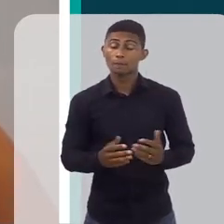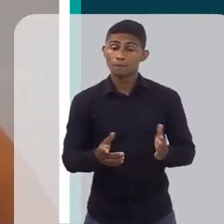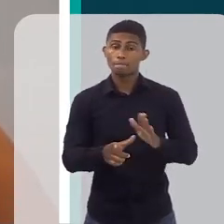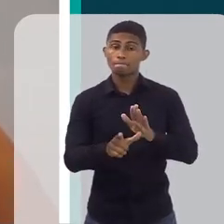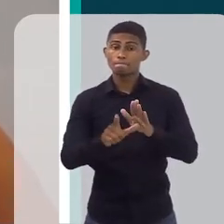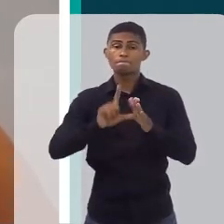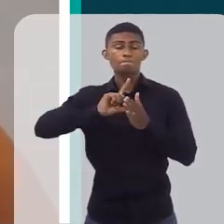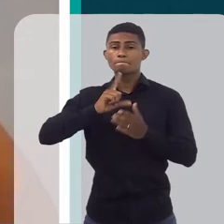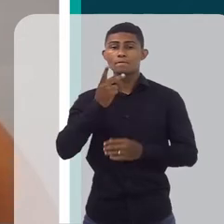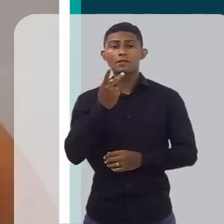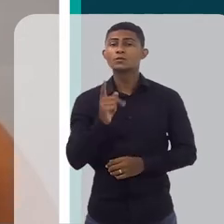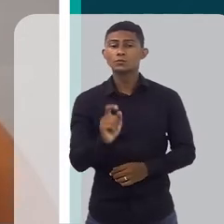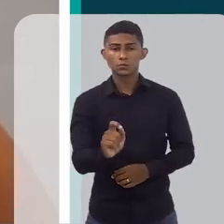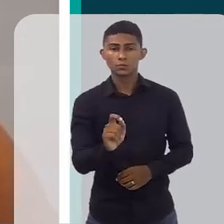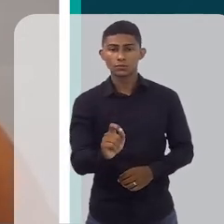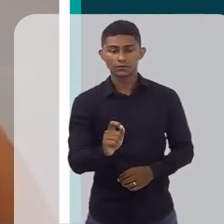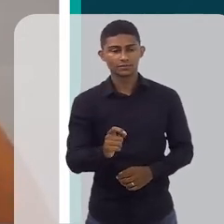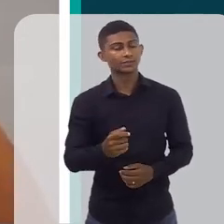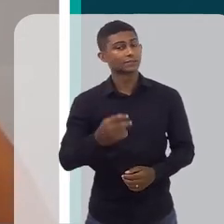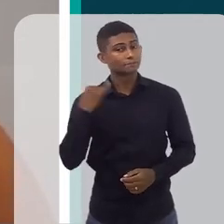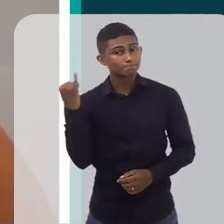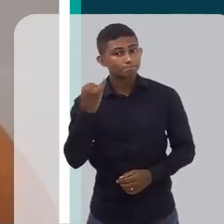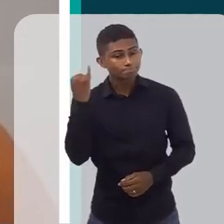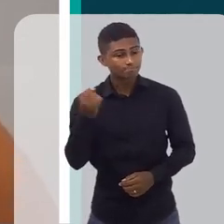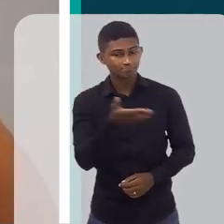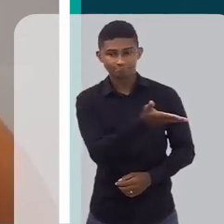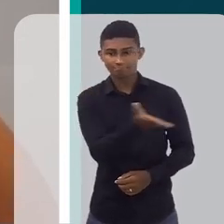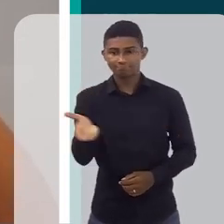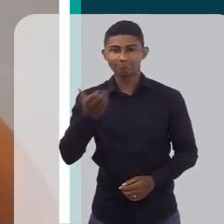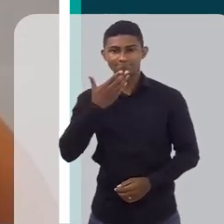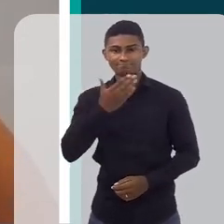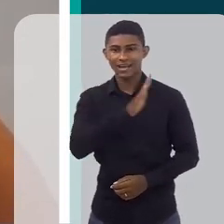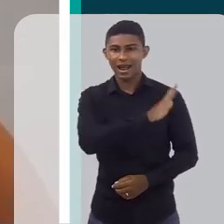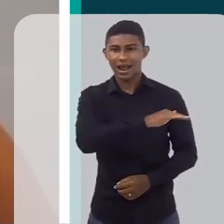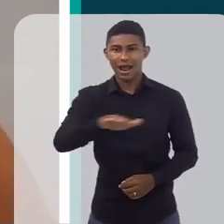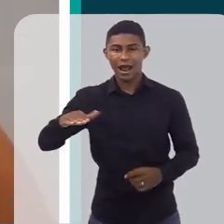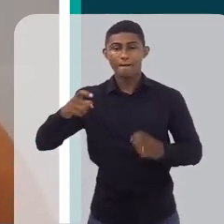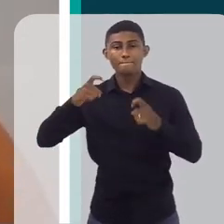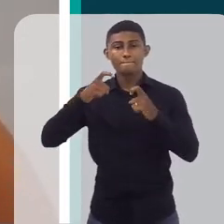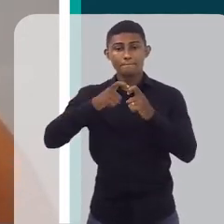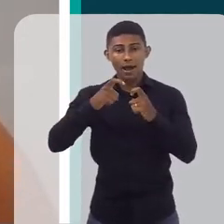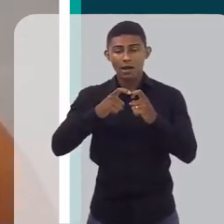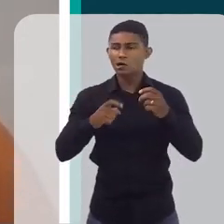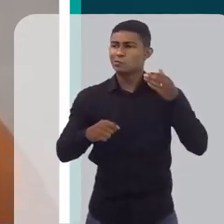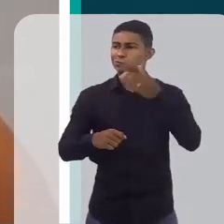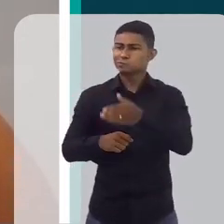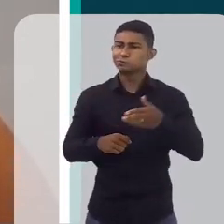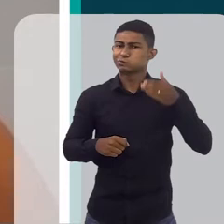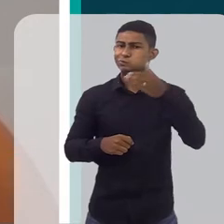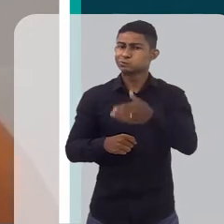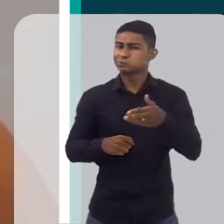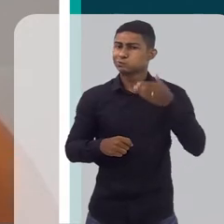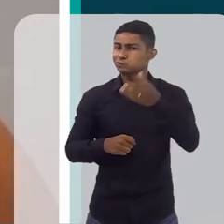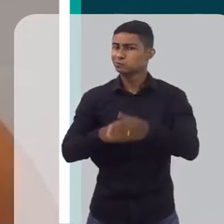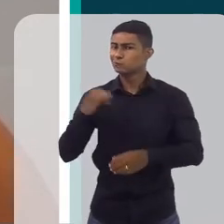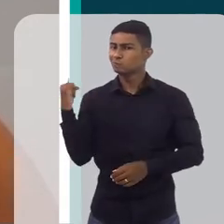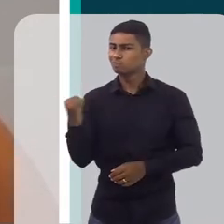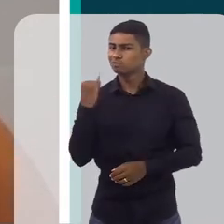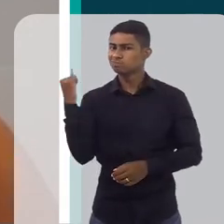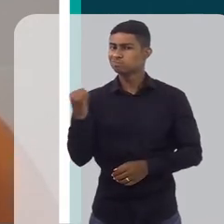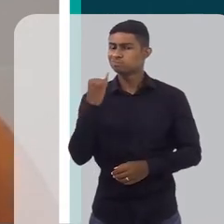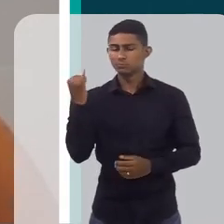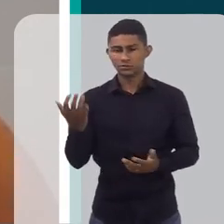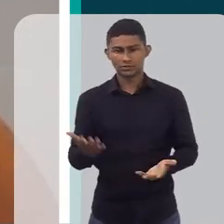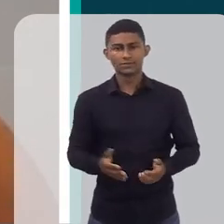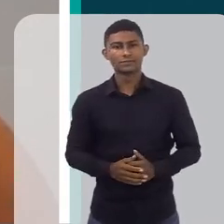disso, é importante que sempre a criança tenha um acompanhamento pediátrico, né? Então, ela tenha consultas com atenção básica de